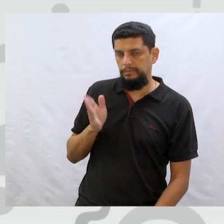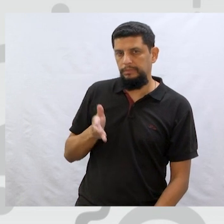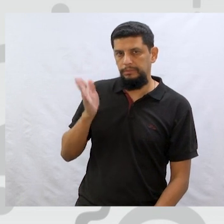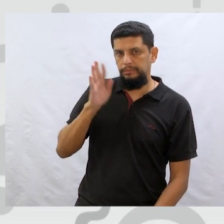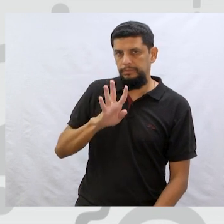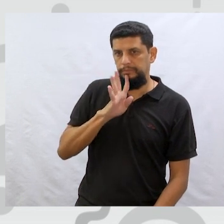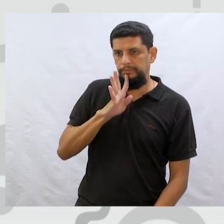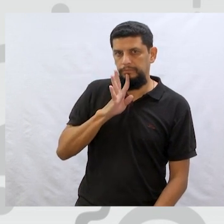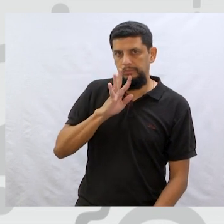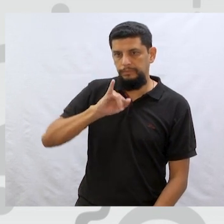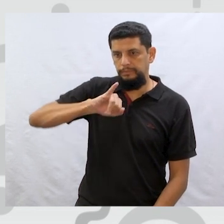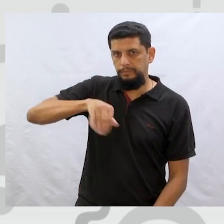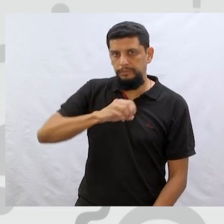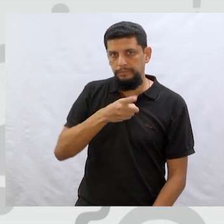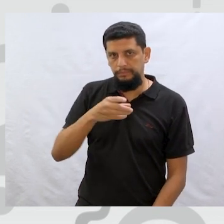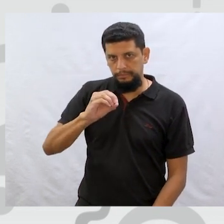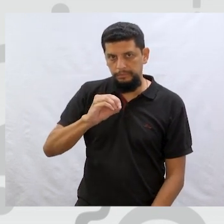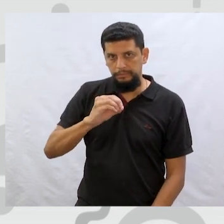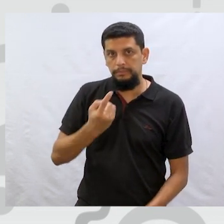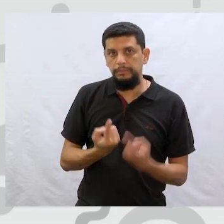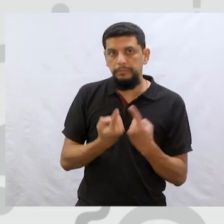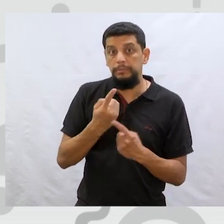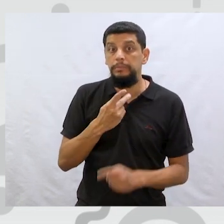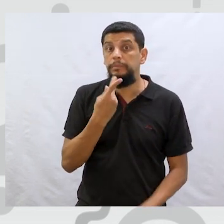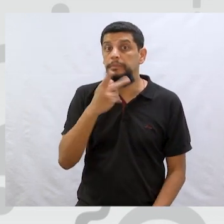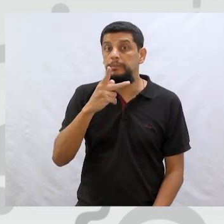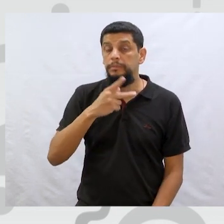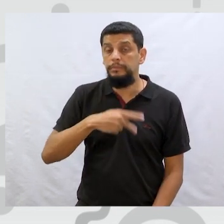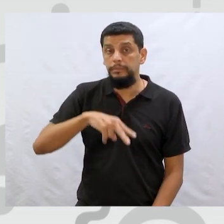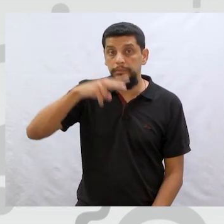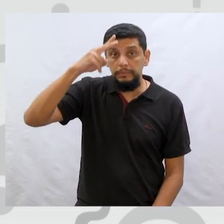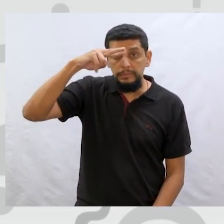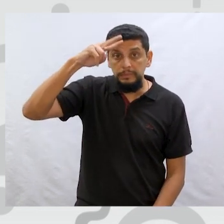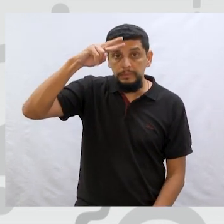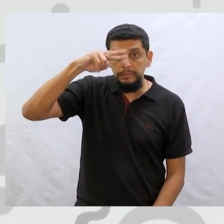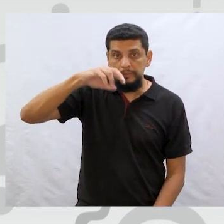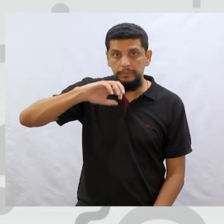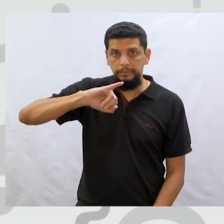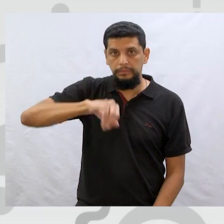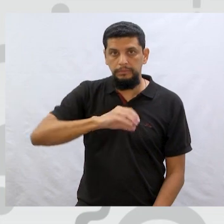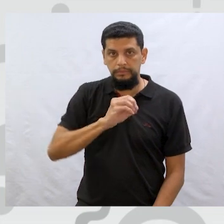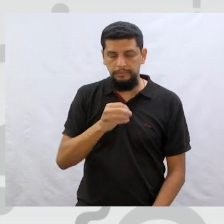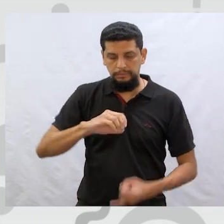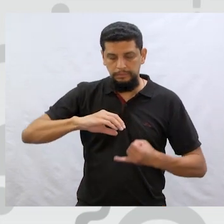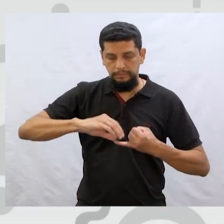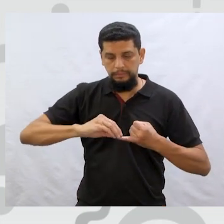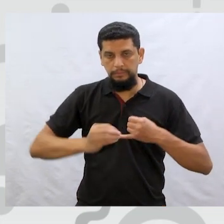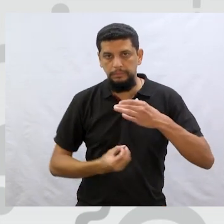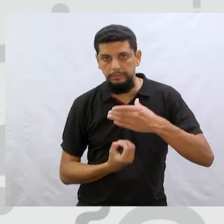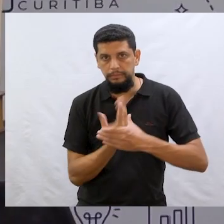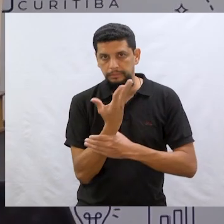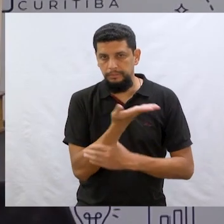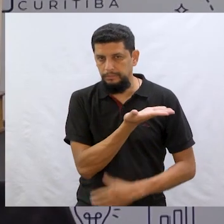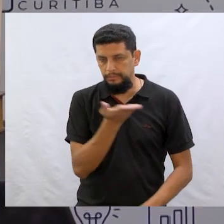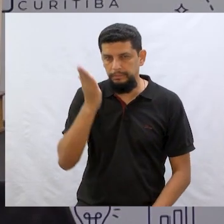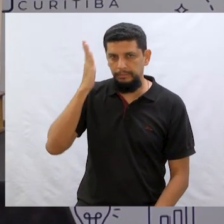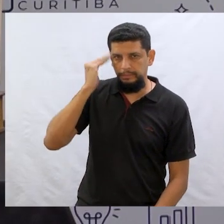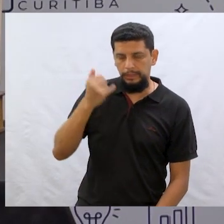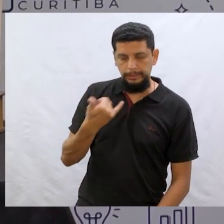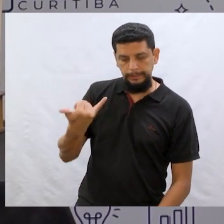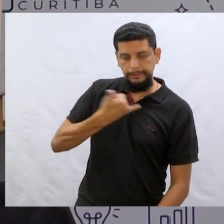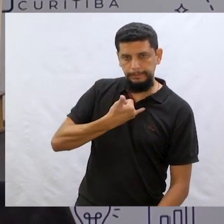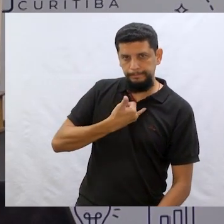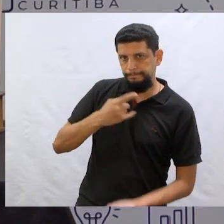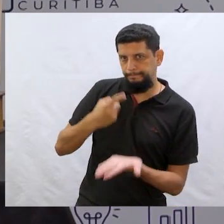você com certeza conhece a história do João e o Pé de Feijão, qual é a sua história do João e o Pé de Feijão? Ah, você sabe? Você quer